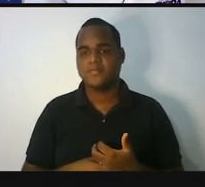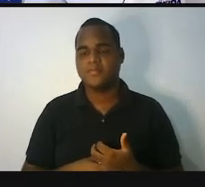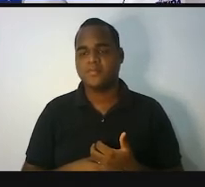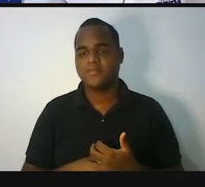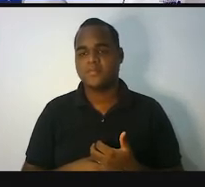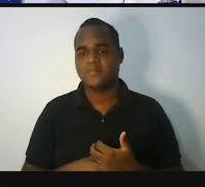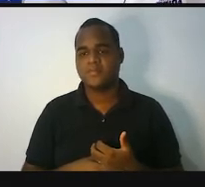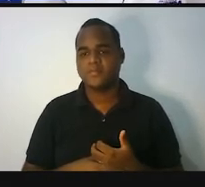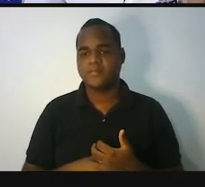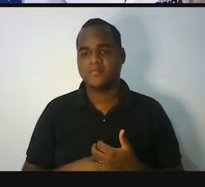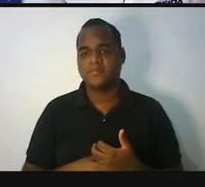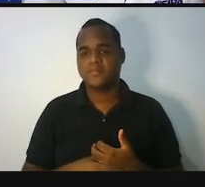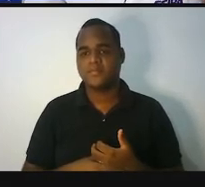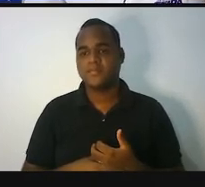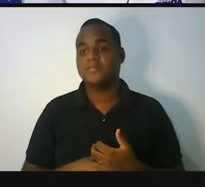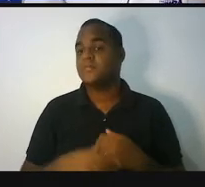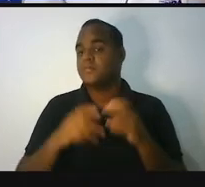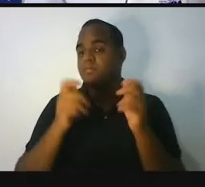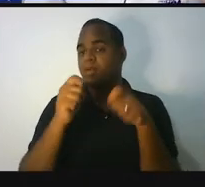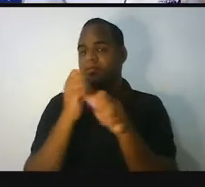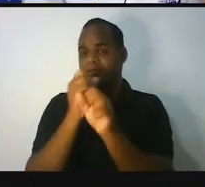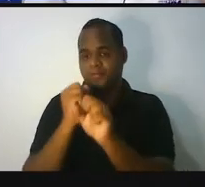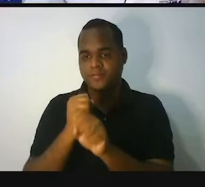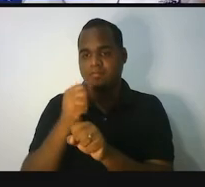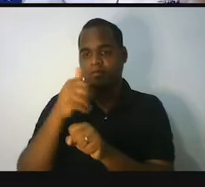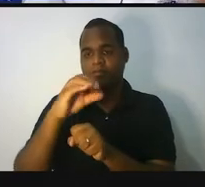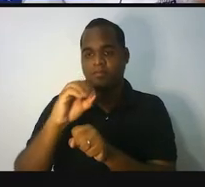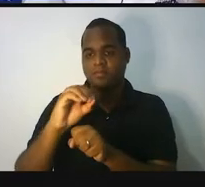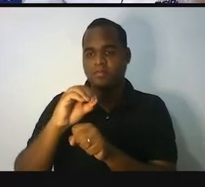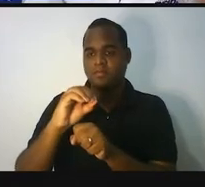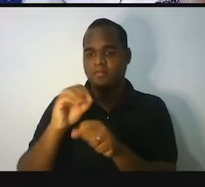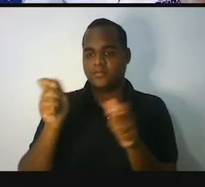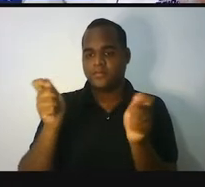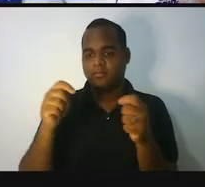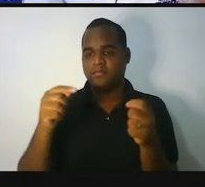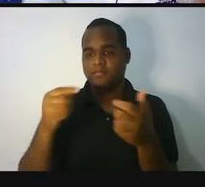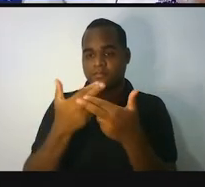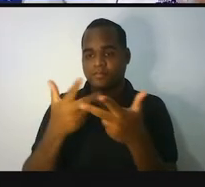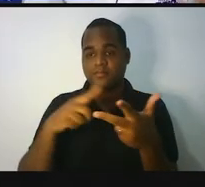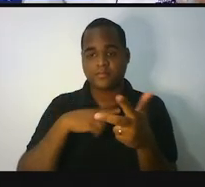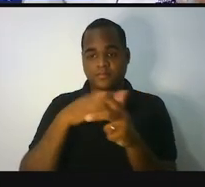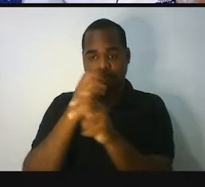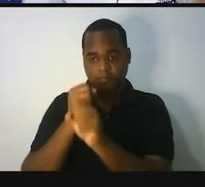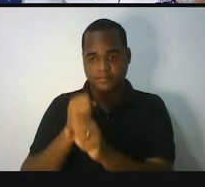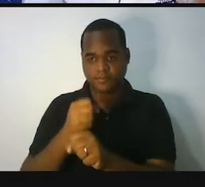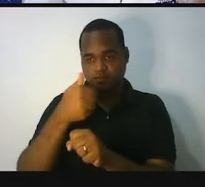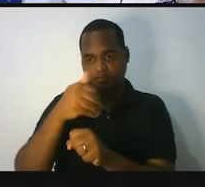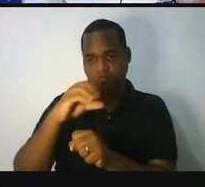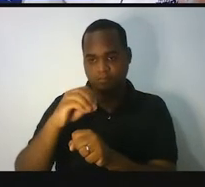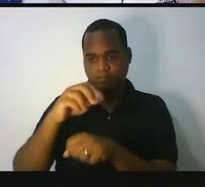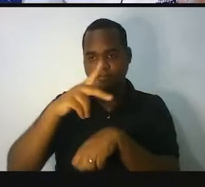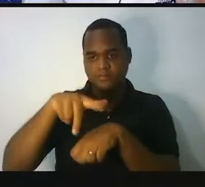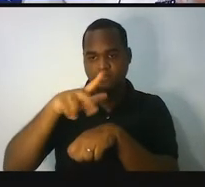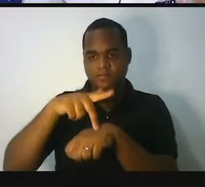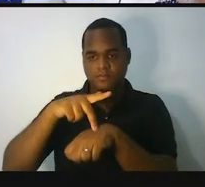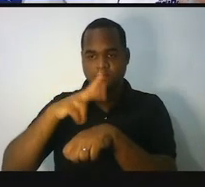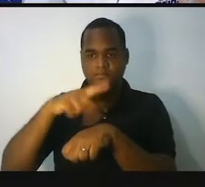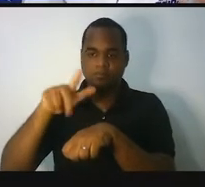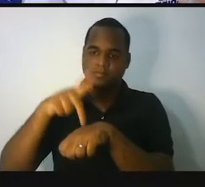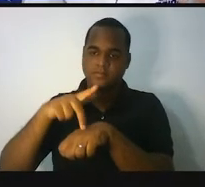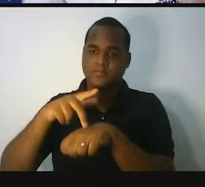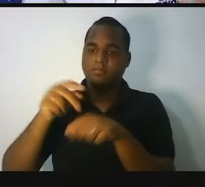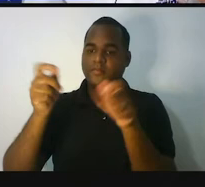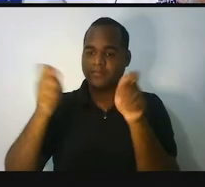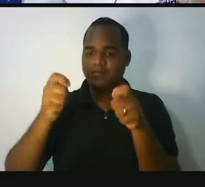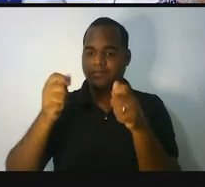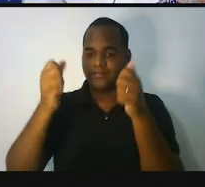você vai ter o total para os dez países. Tendo o total para os dez países, você